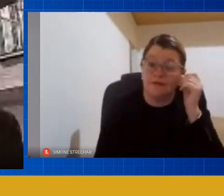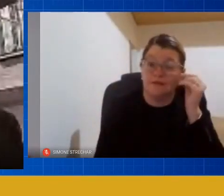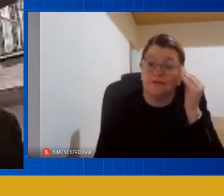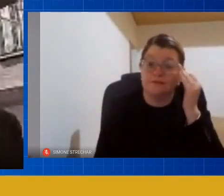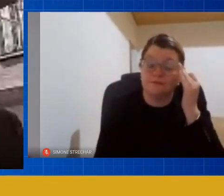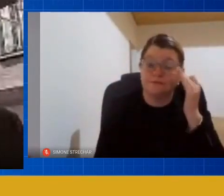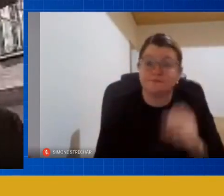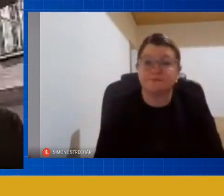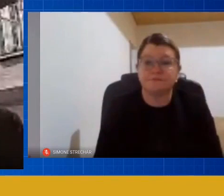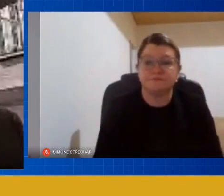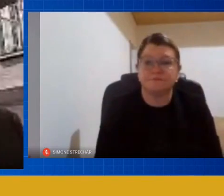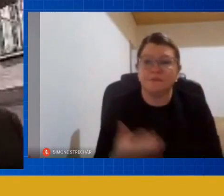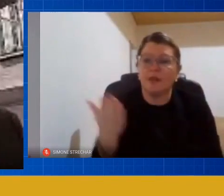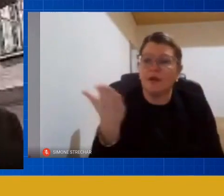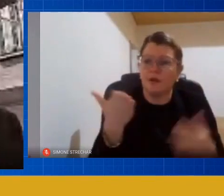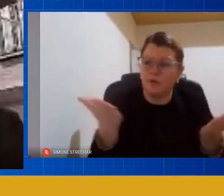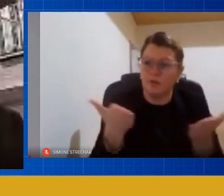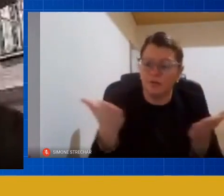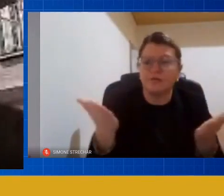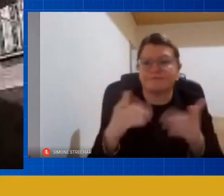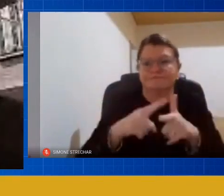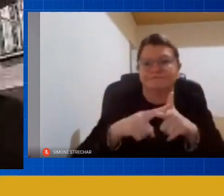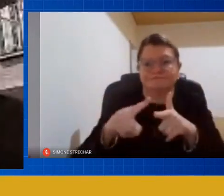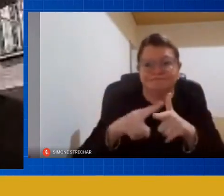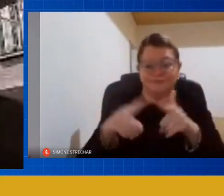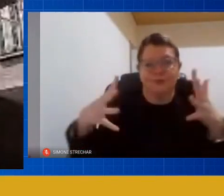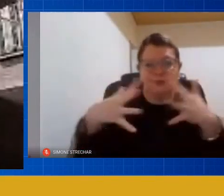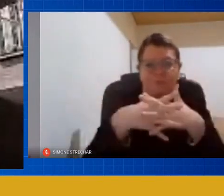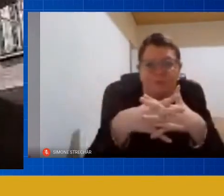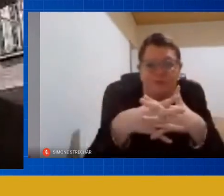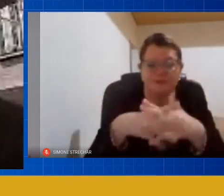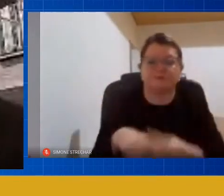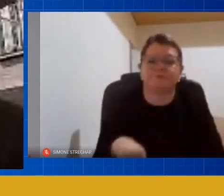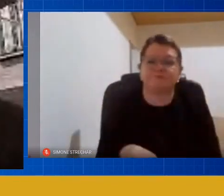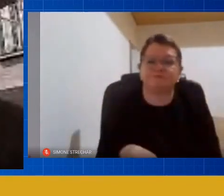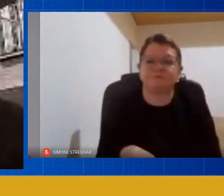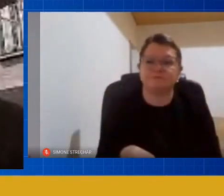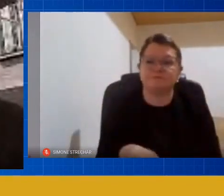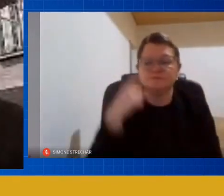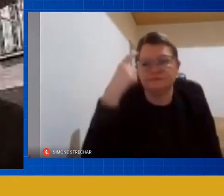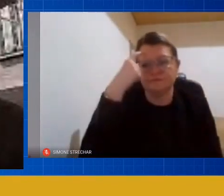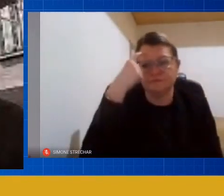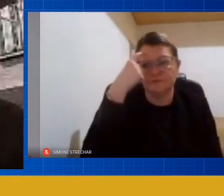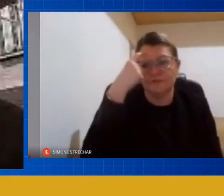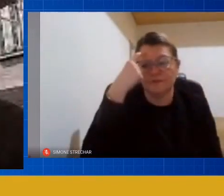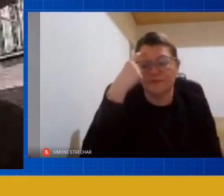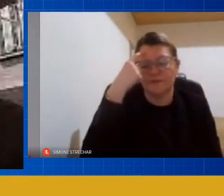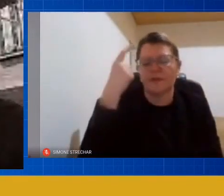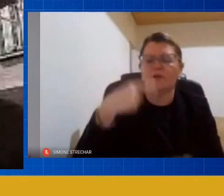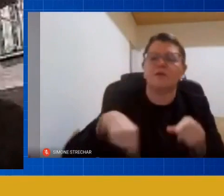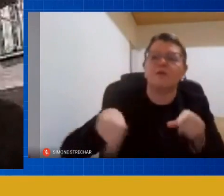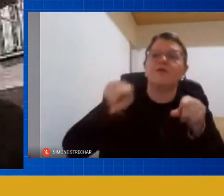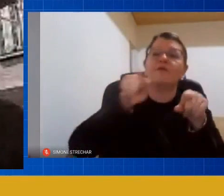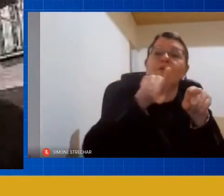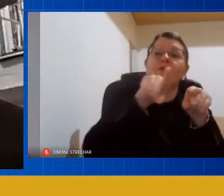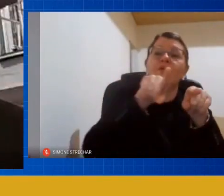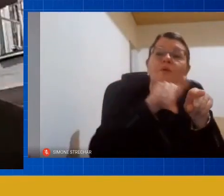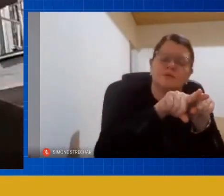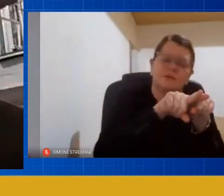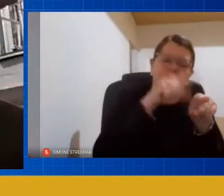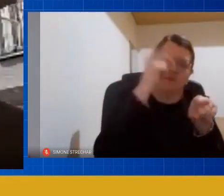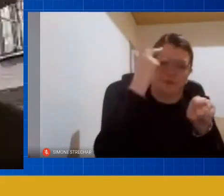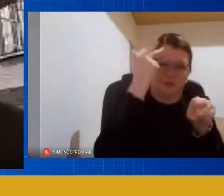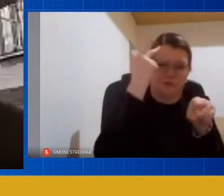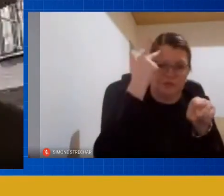pouco mais comprometedoras então quando digo assim as coisas vão voltar ao normal eu torço para que não